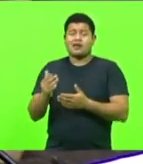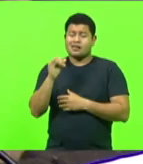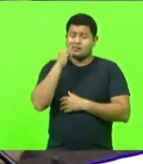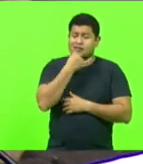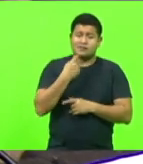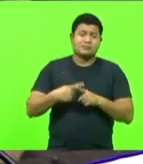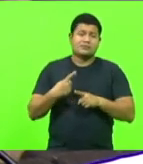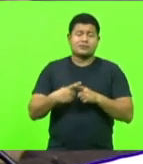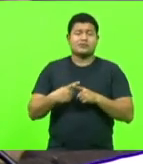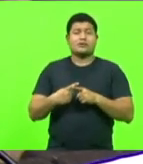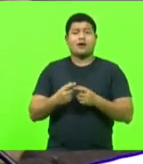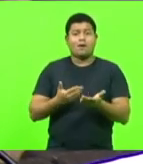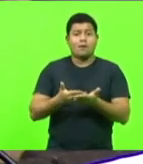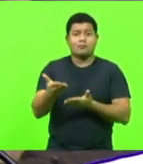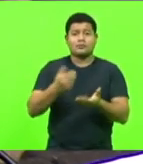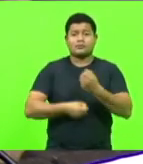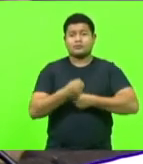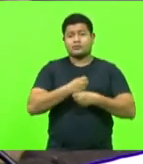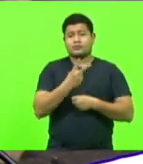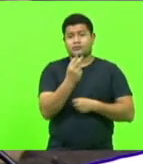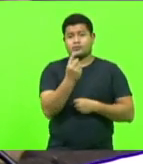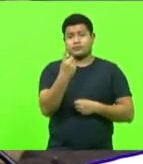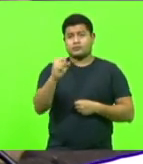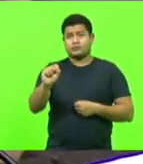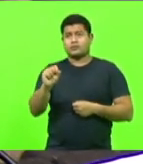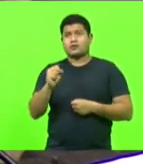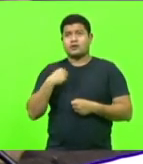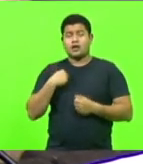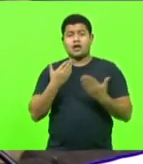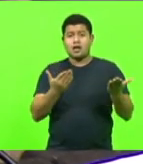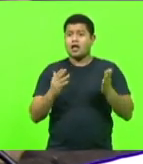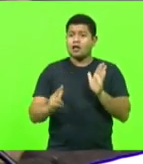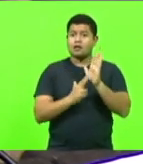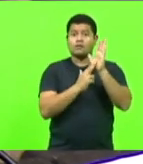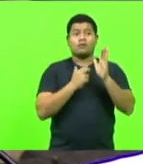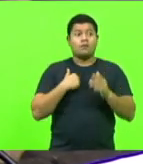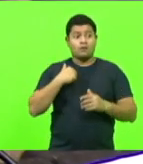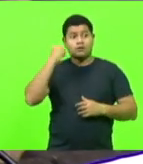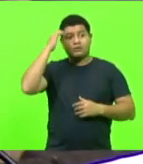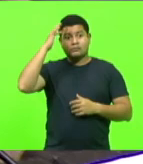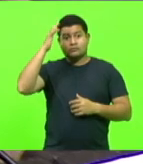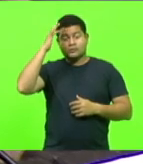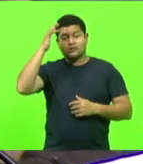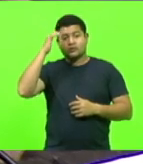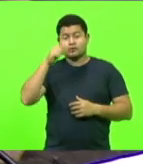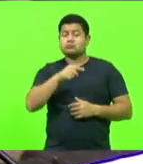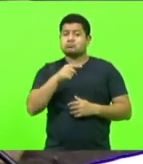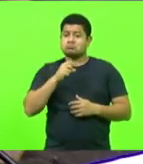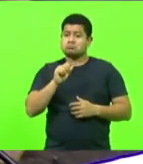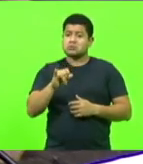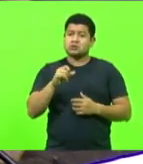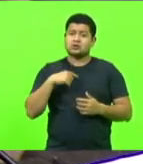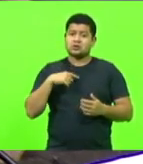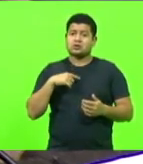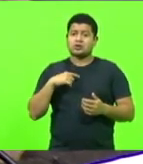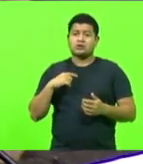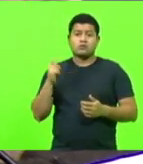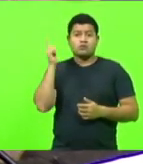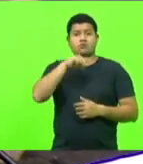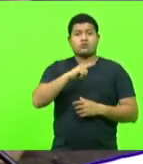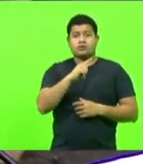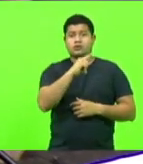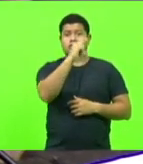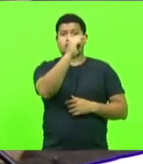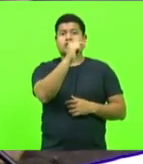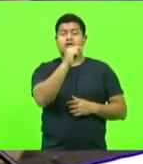tudo começou lá em 2018, ele se candidatou, eu imaginei, olha, acredito que se eleger vai sim defender que o Estado faça aquilo que